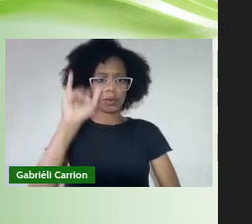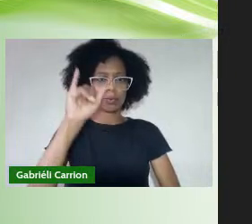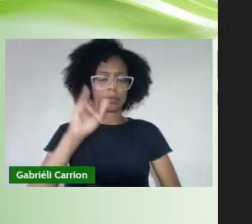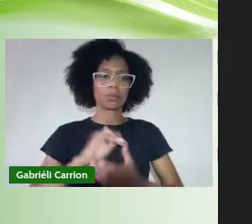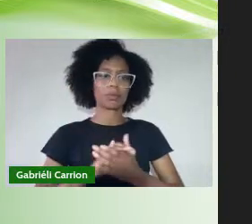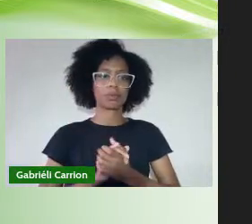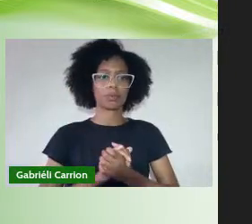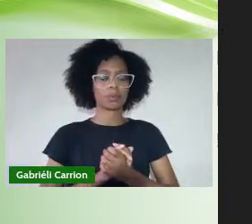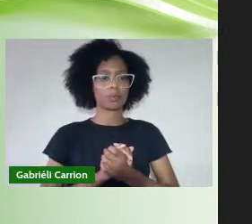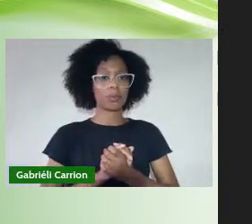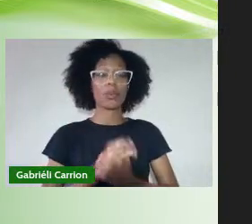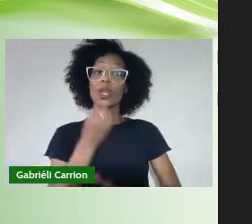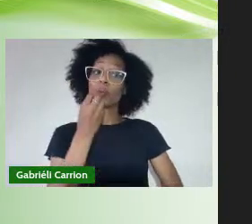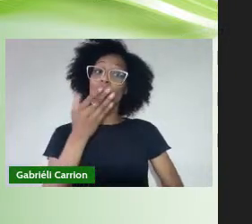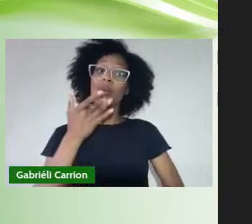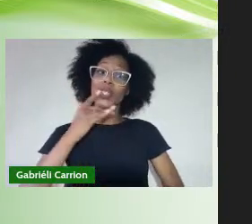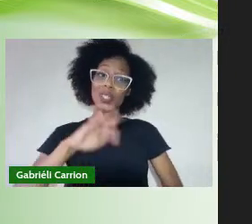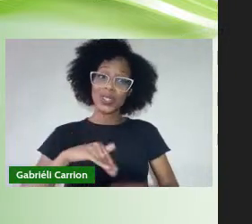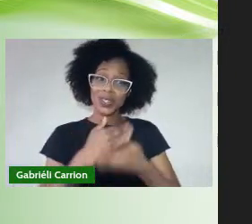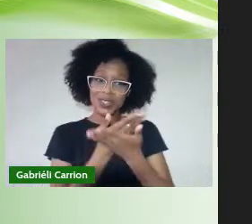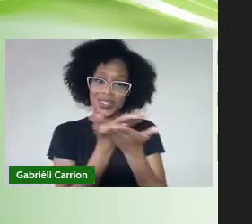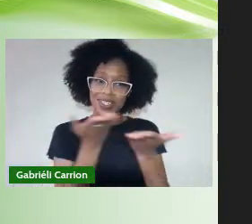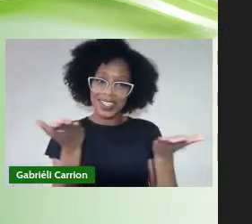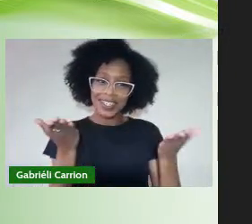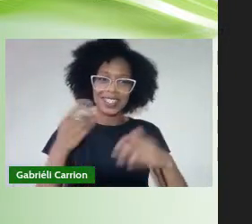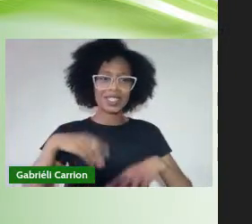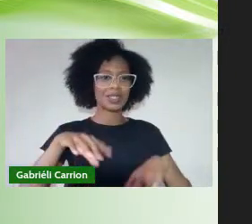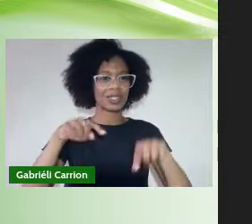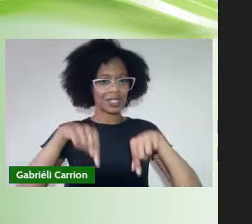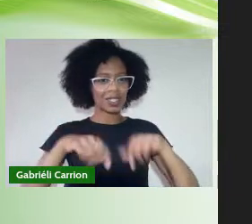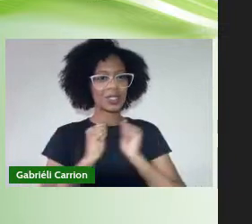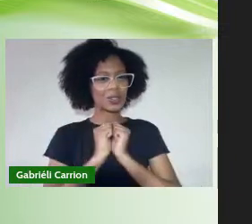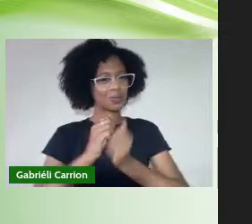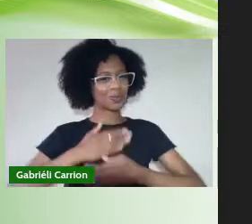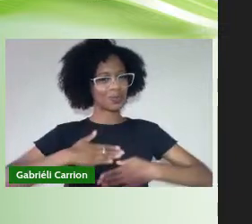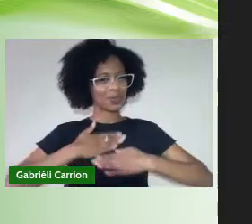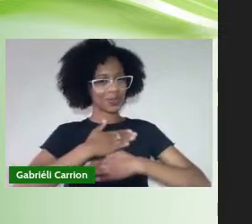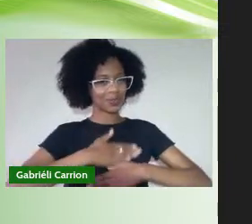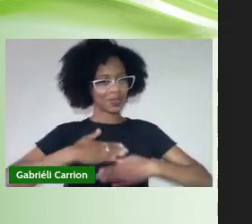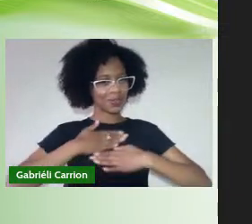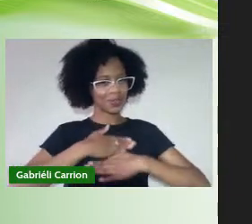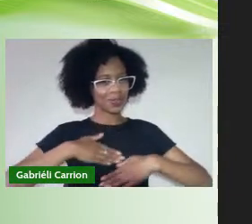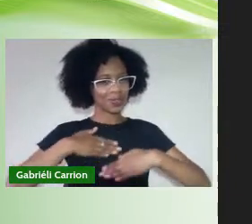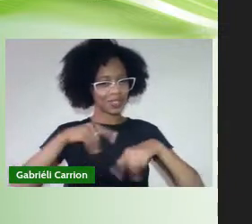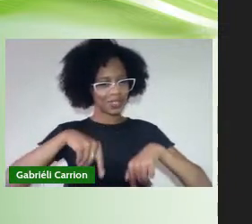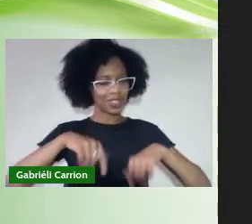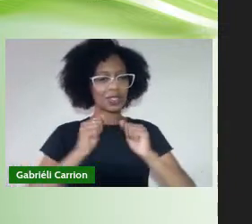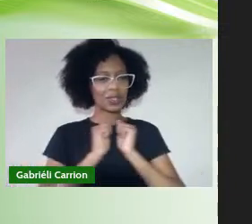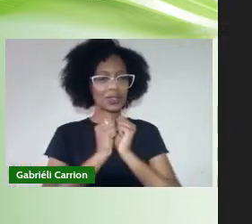Boa tarde a todos, que grande satisfação estar aqui partilhando dessa tarde com vocês.